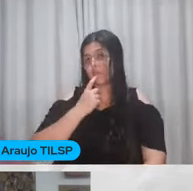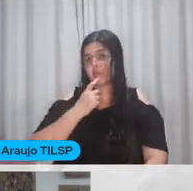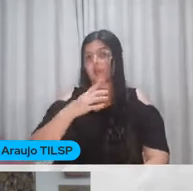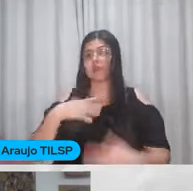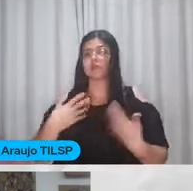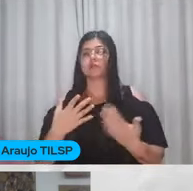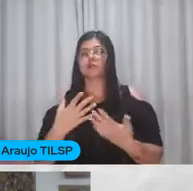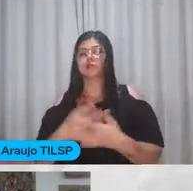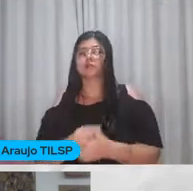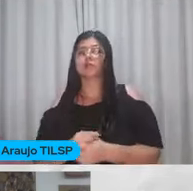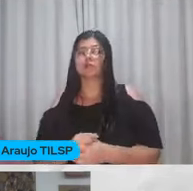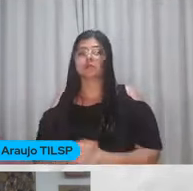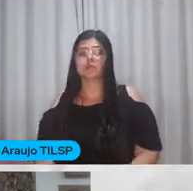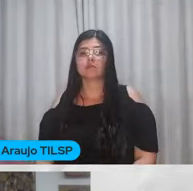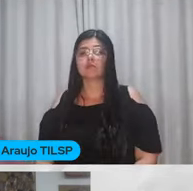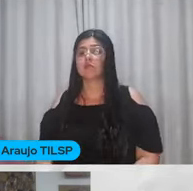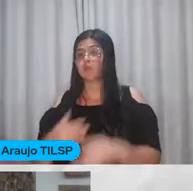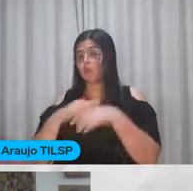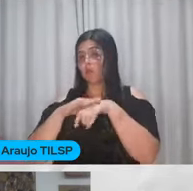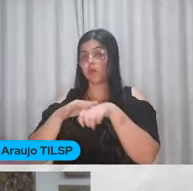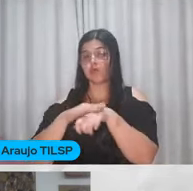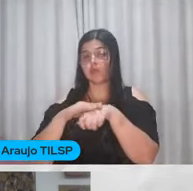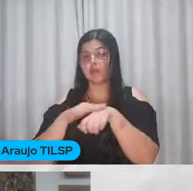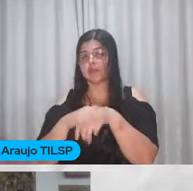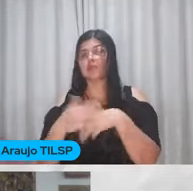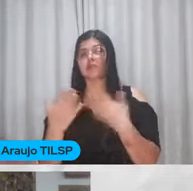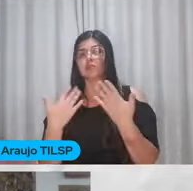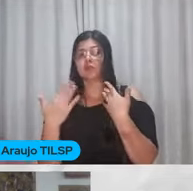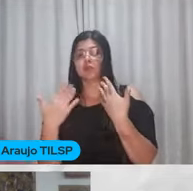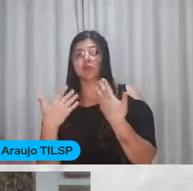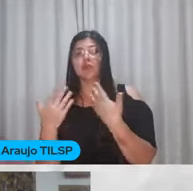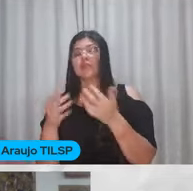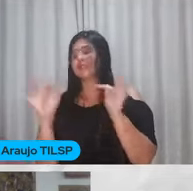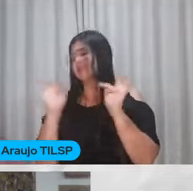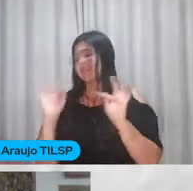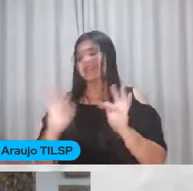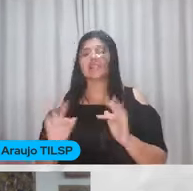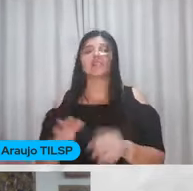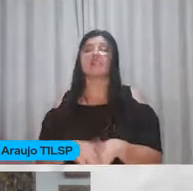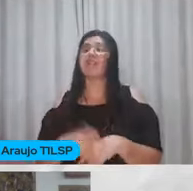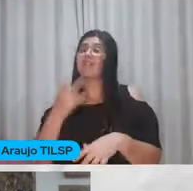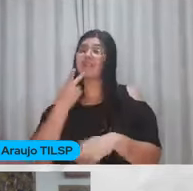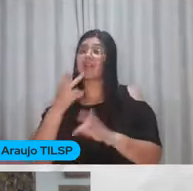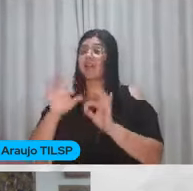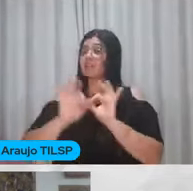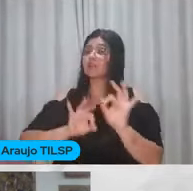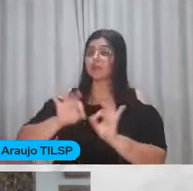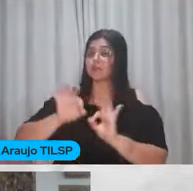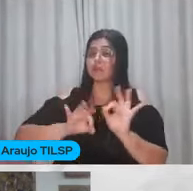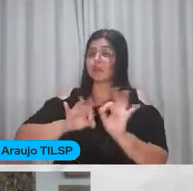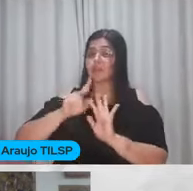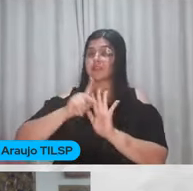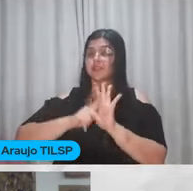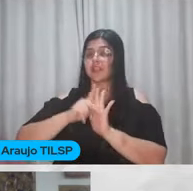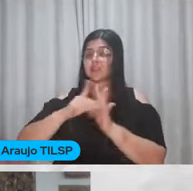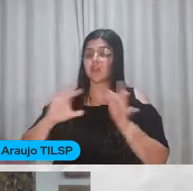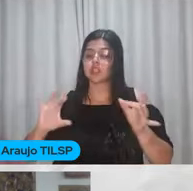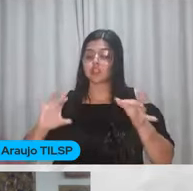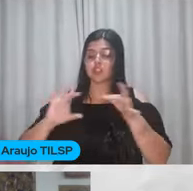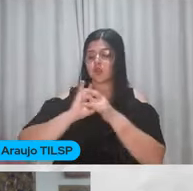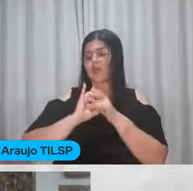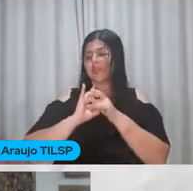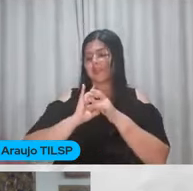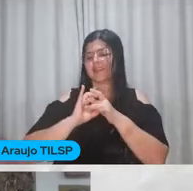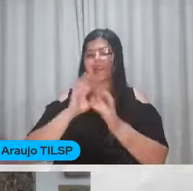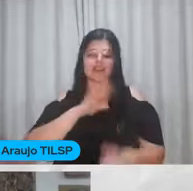Então Pathy A nossa conversa Sobre hoje Me deixa muito feliz Né? Falar de projetos Que conectam As